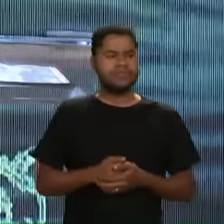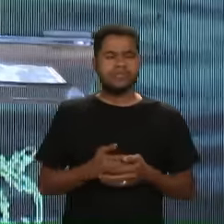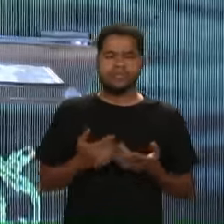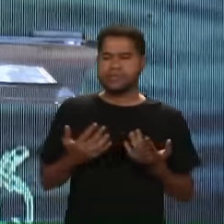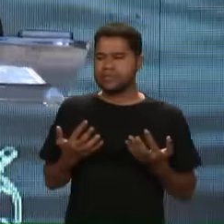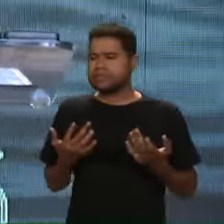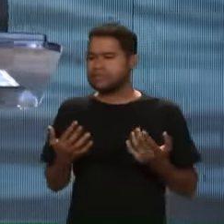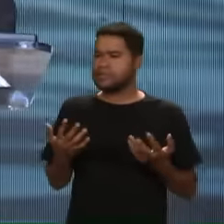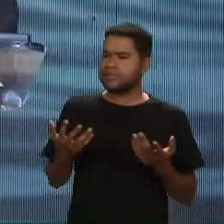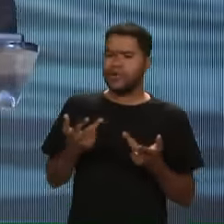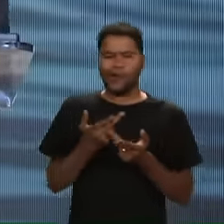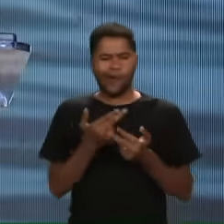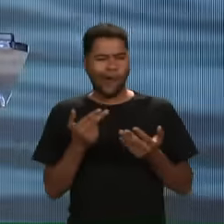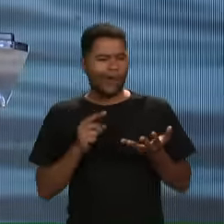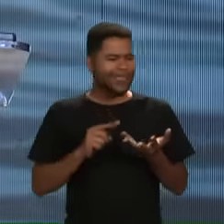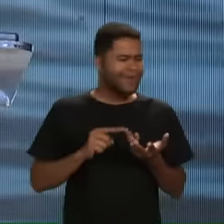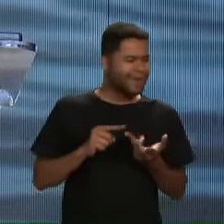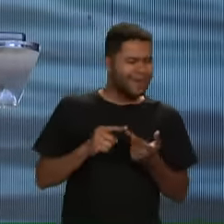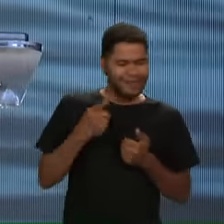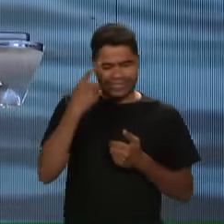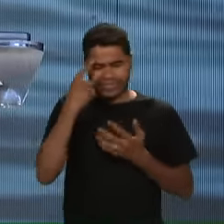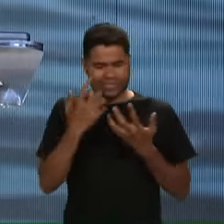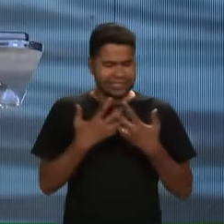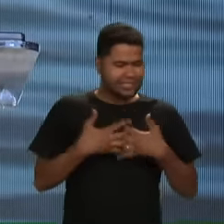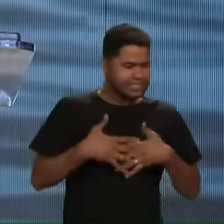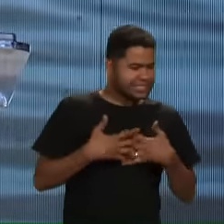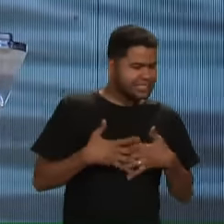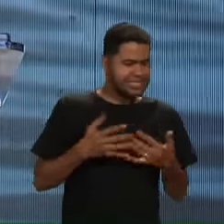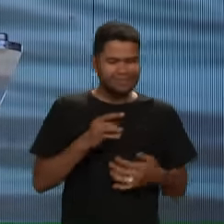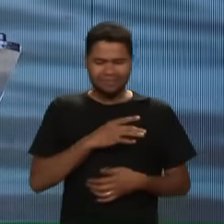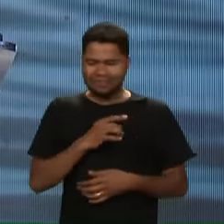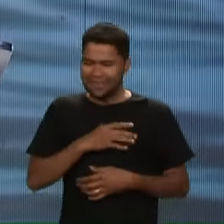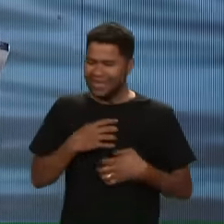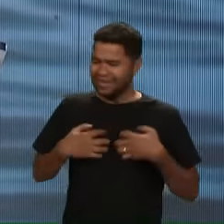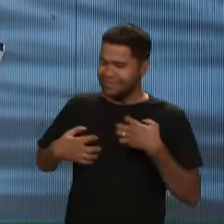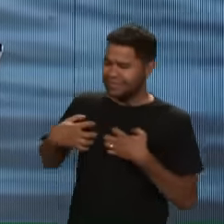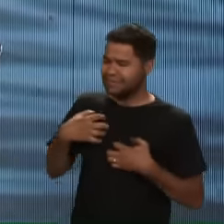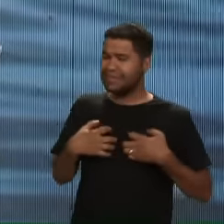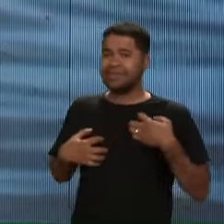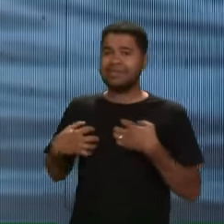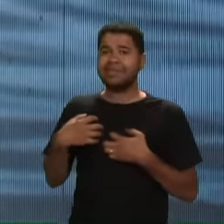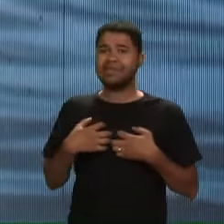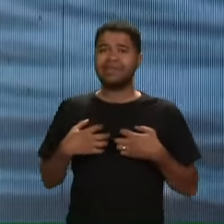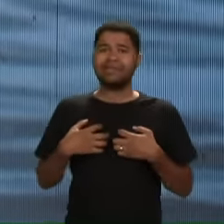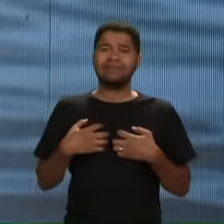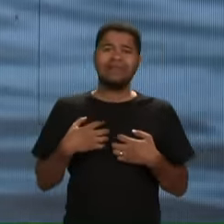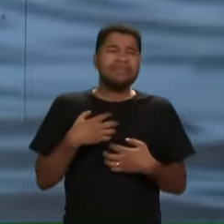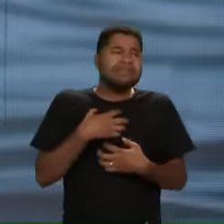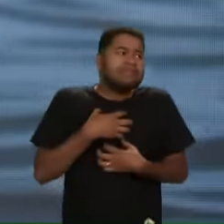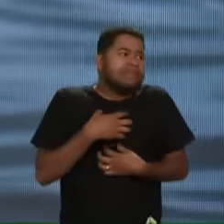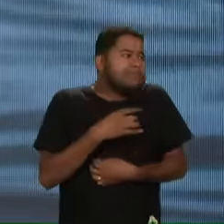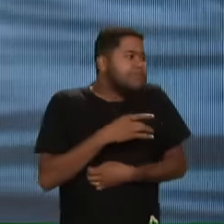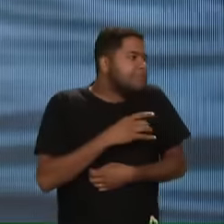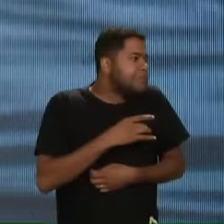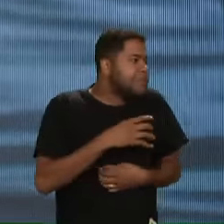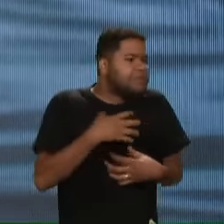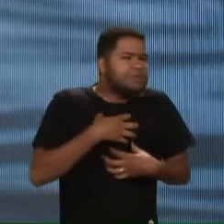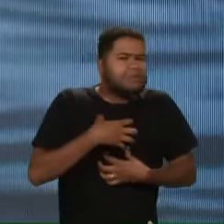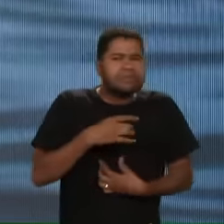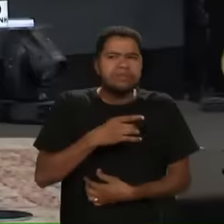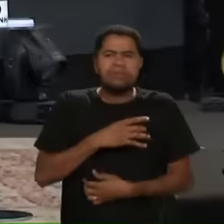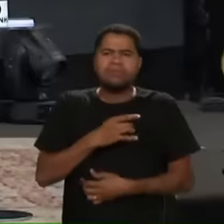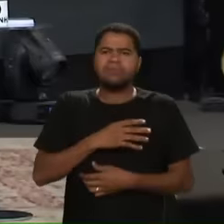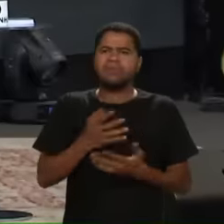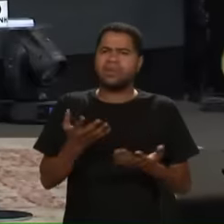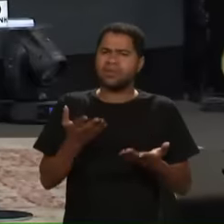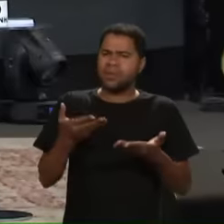picuinha Cheio de coisa Pensamentos Palavras de medo Assim Eu sinto medo Eu sinto medo Será mais